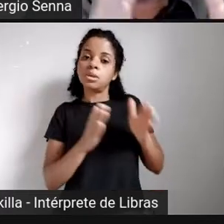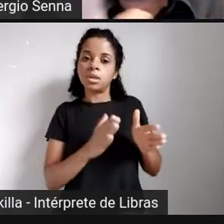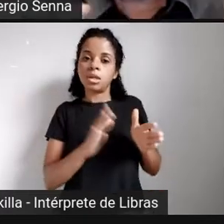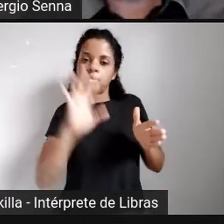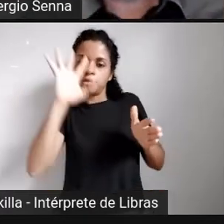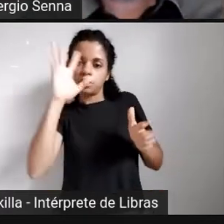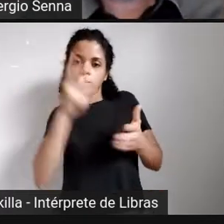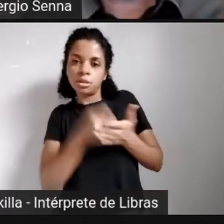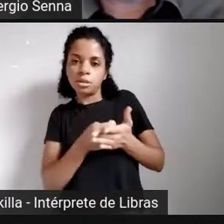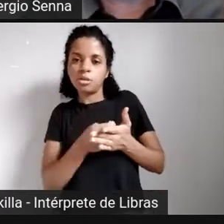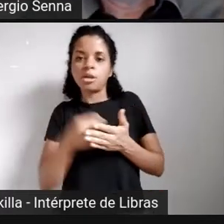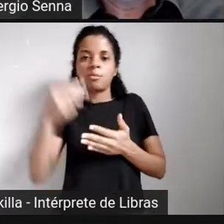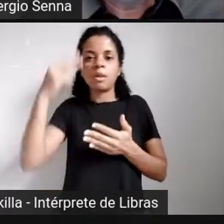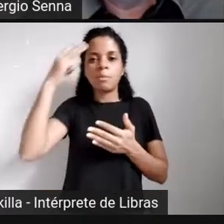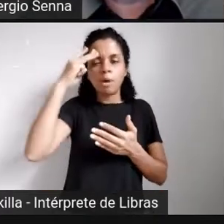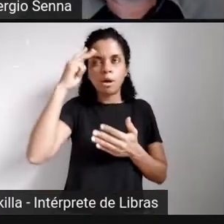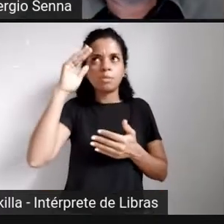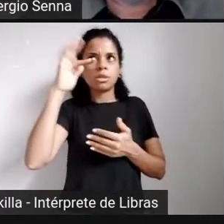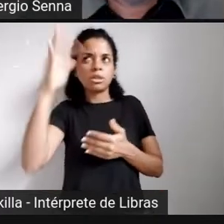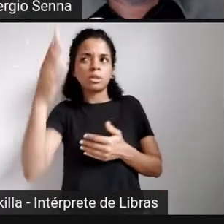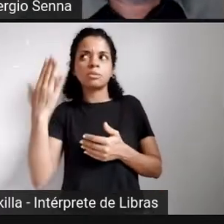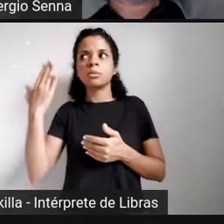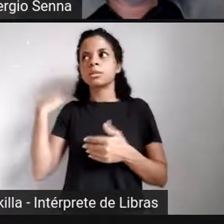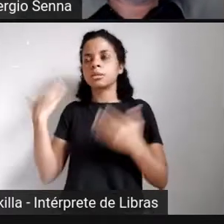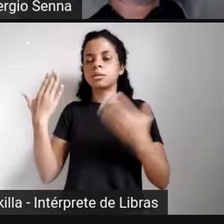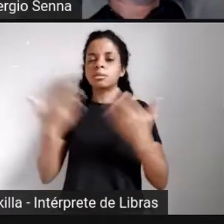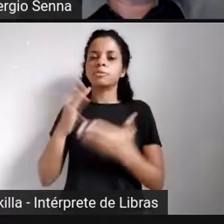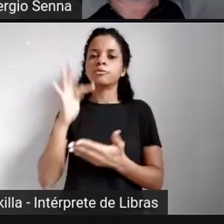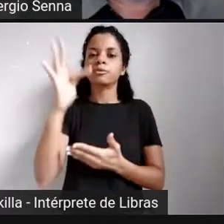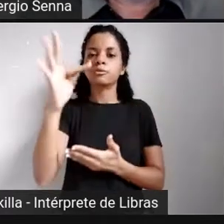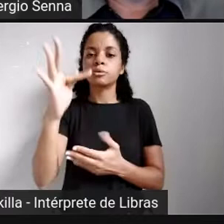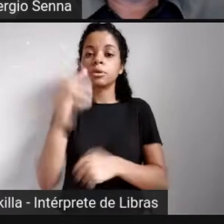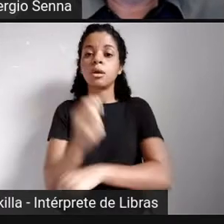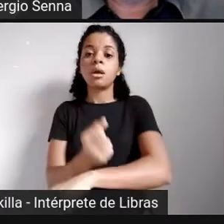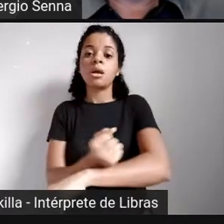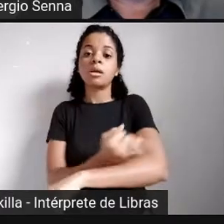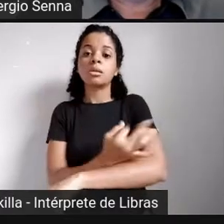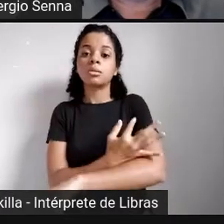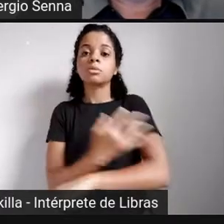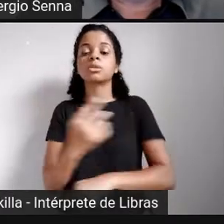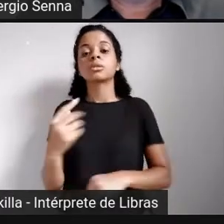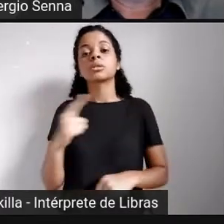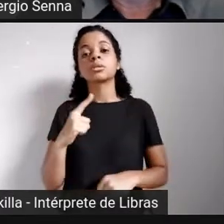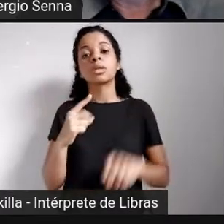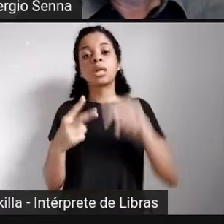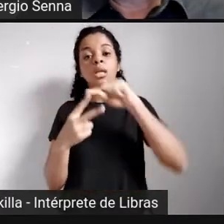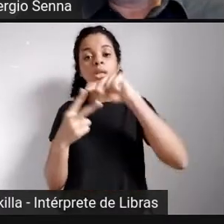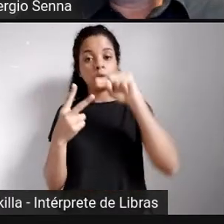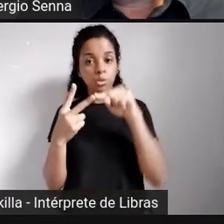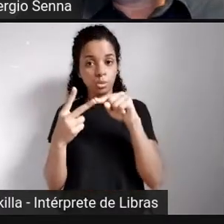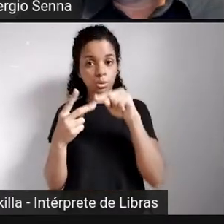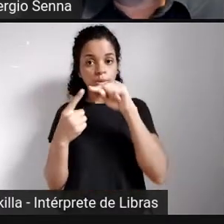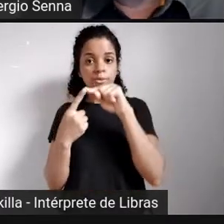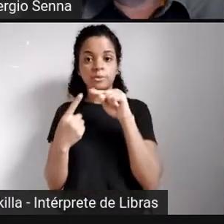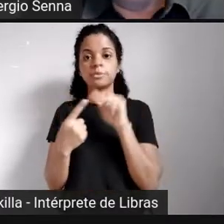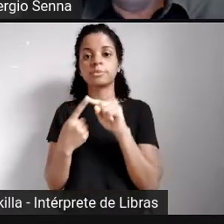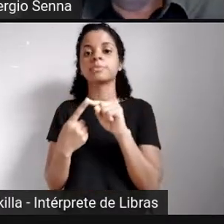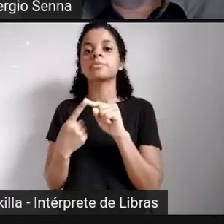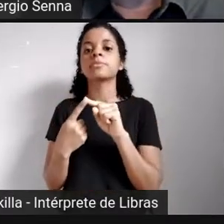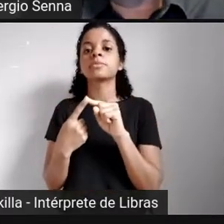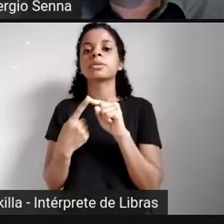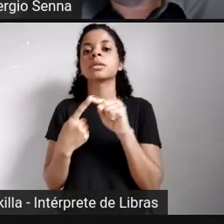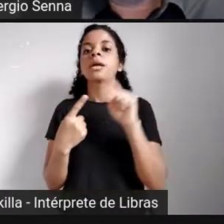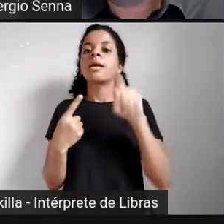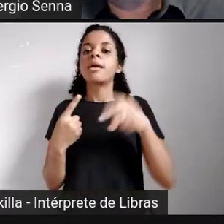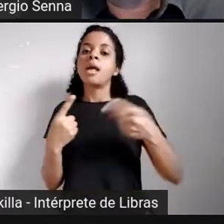memória e a imaginação, o passado, presente e futuro. As emoções têm duas funções. A primeira função da emoção é acelerar